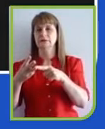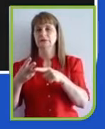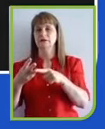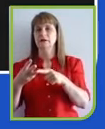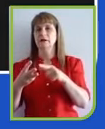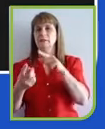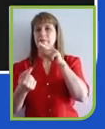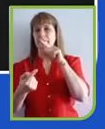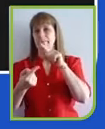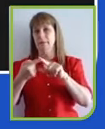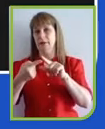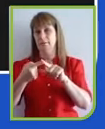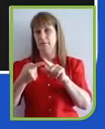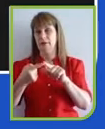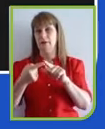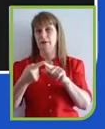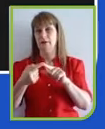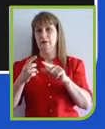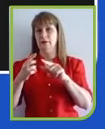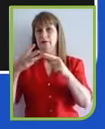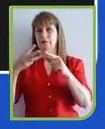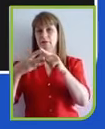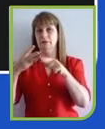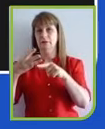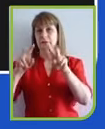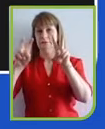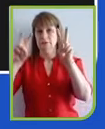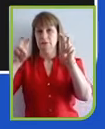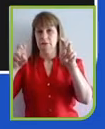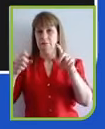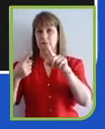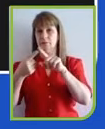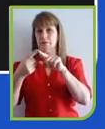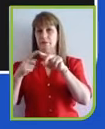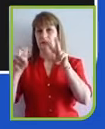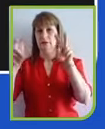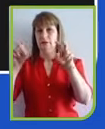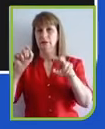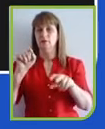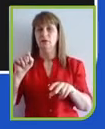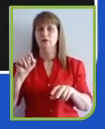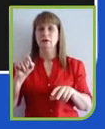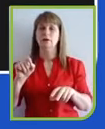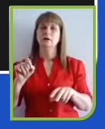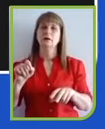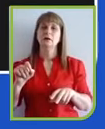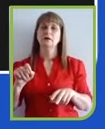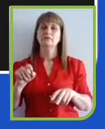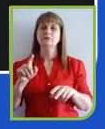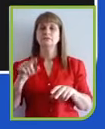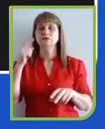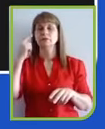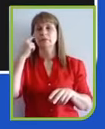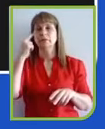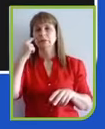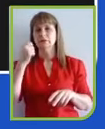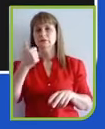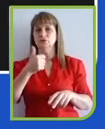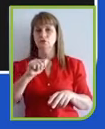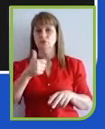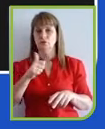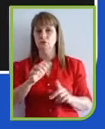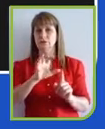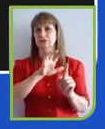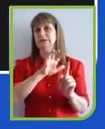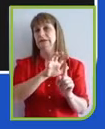olhando para essas onze tendências, qual ou quais, aí vocês fiquem à vontade, vocês imaginam